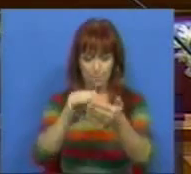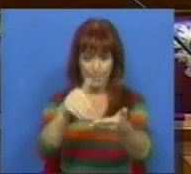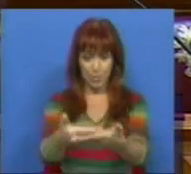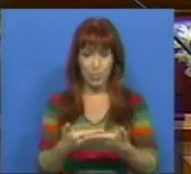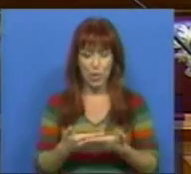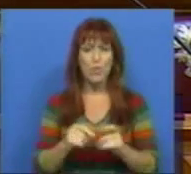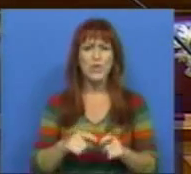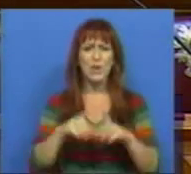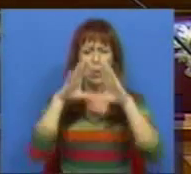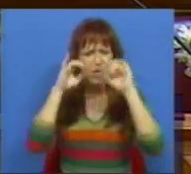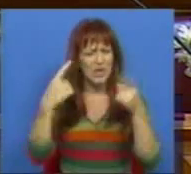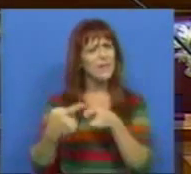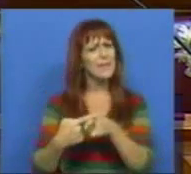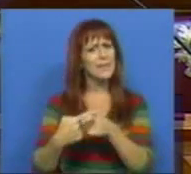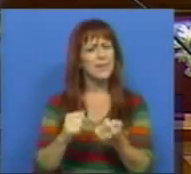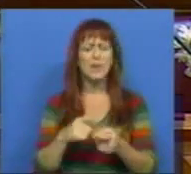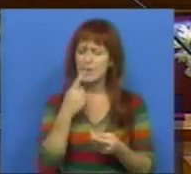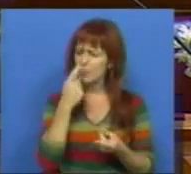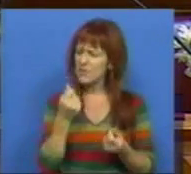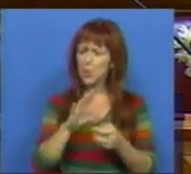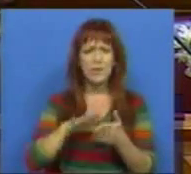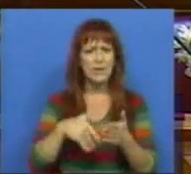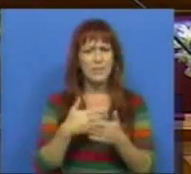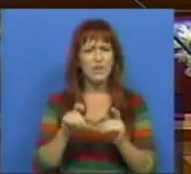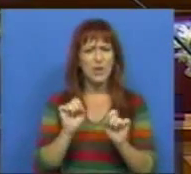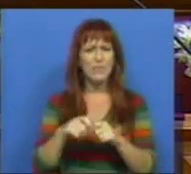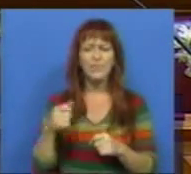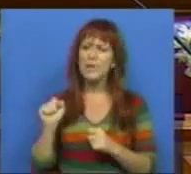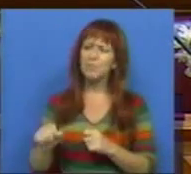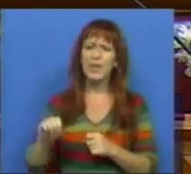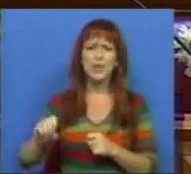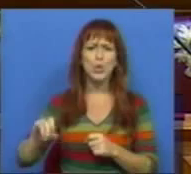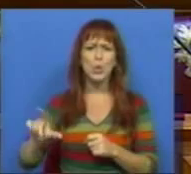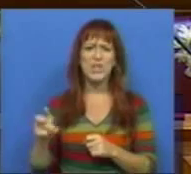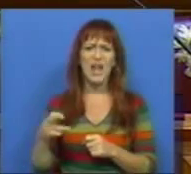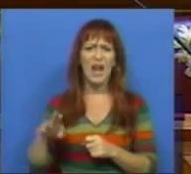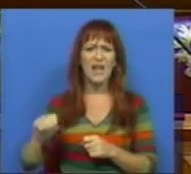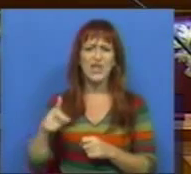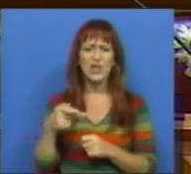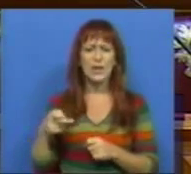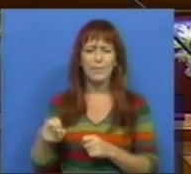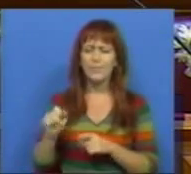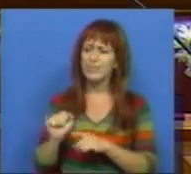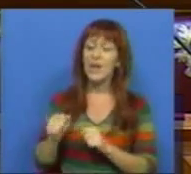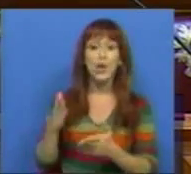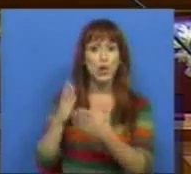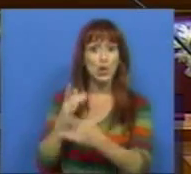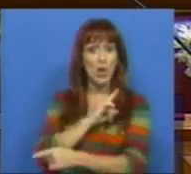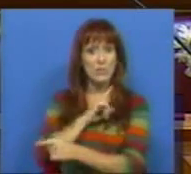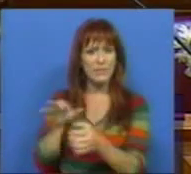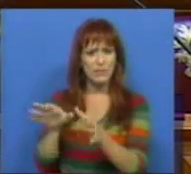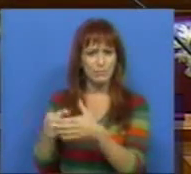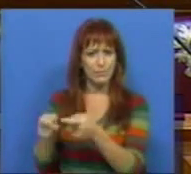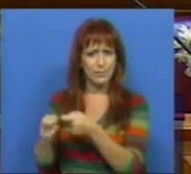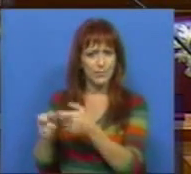é um conceito interessante é uma espécie de planificação socialista para os colégios particulares e